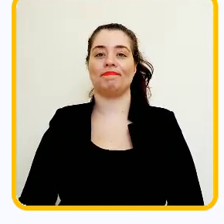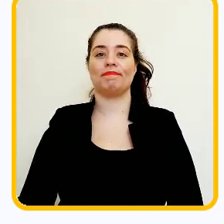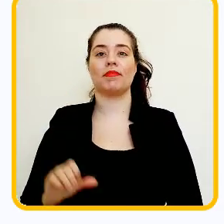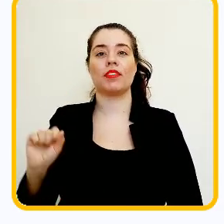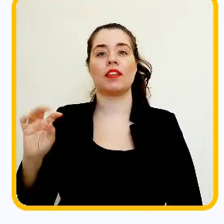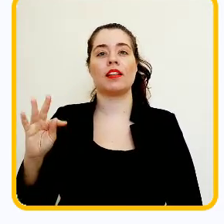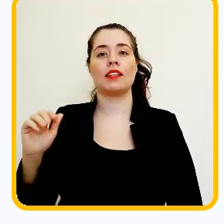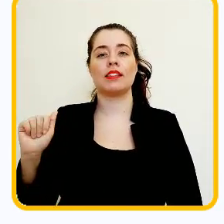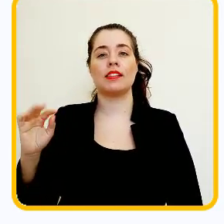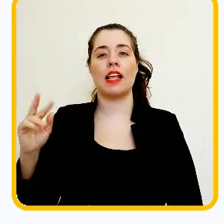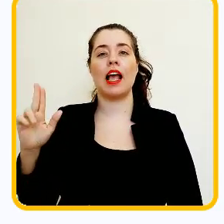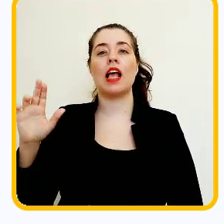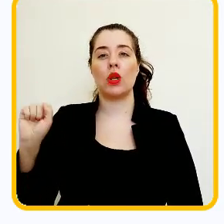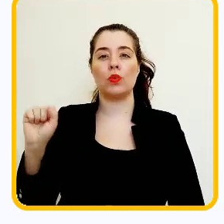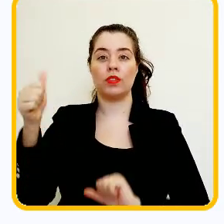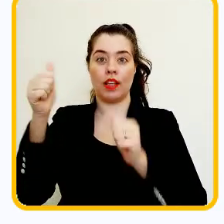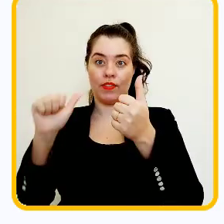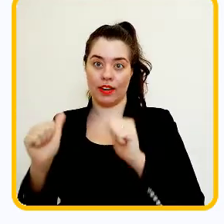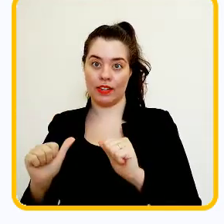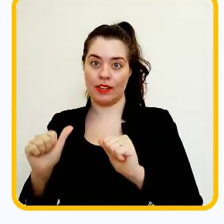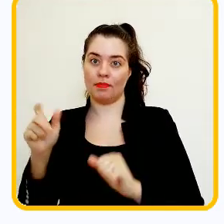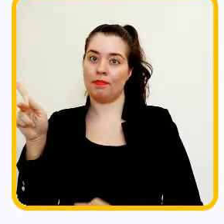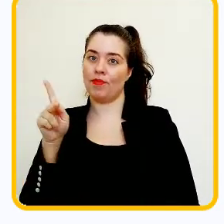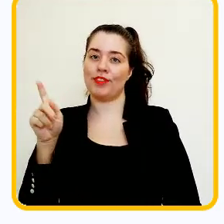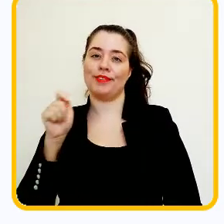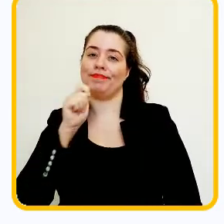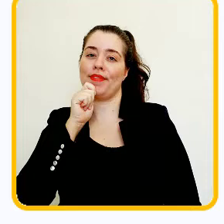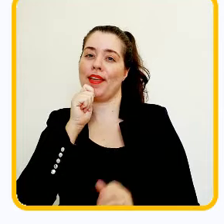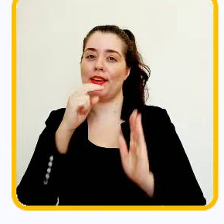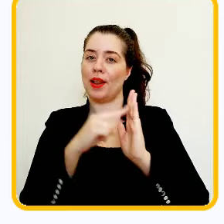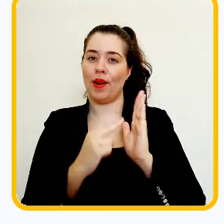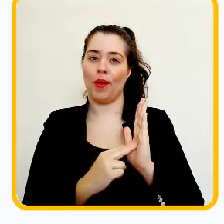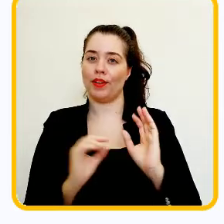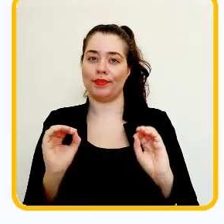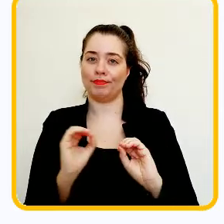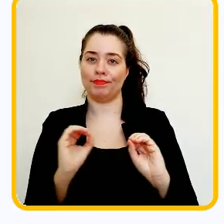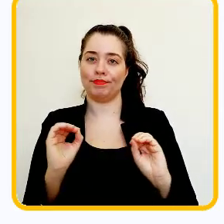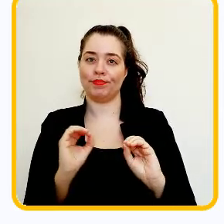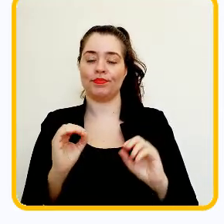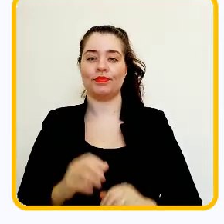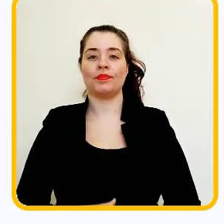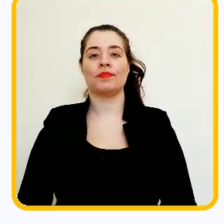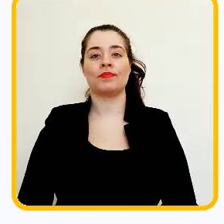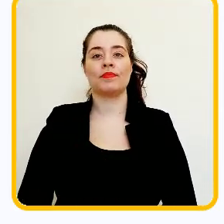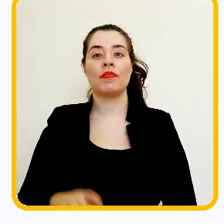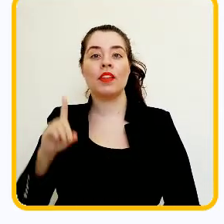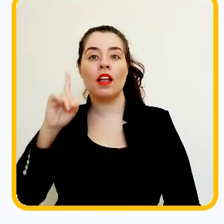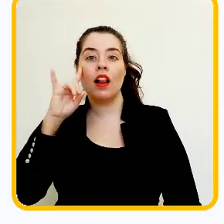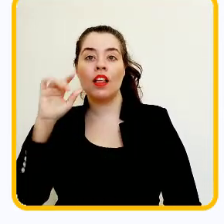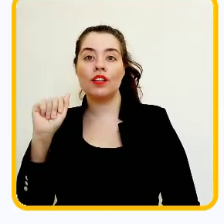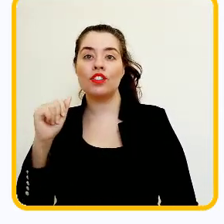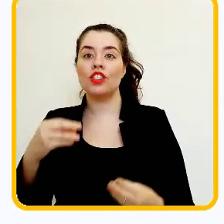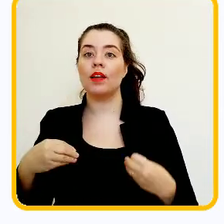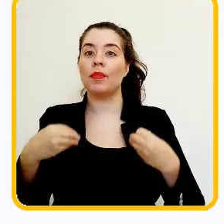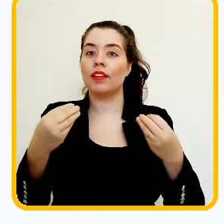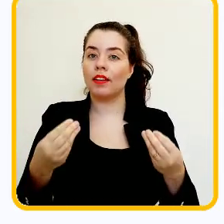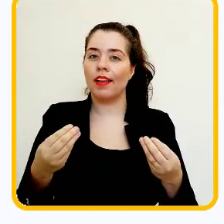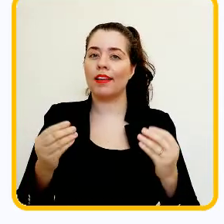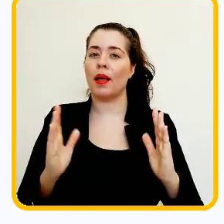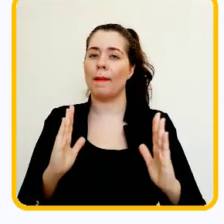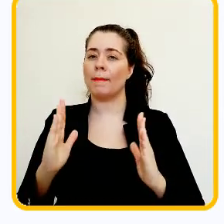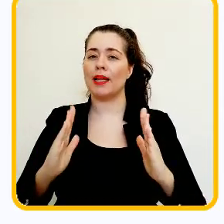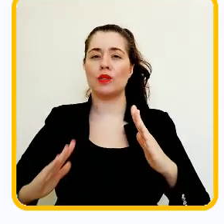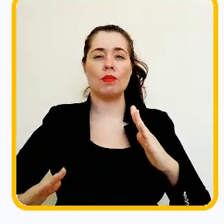Status de avaliação é que o professor ainda não emitiu nenhuma nota. Data de entrega é o prazo